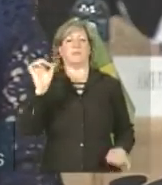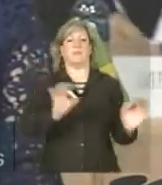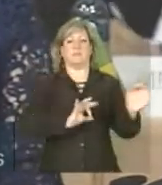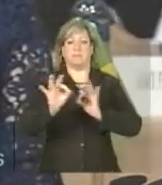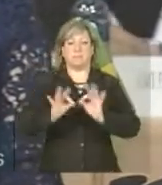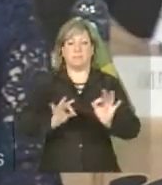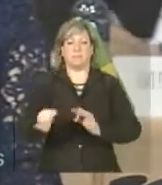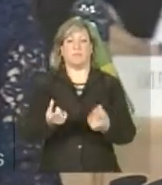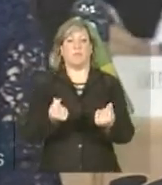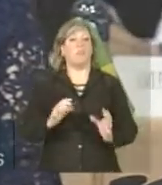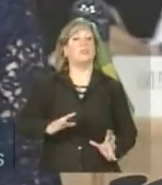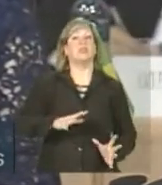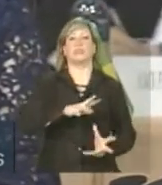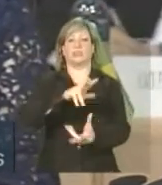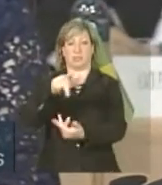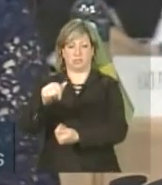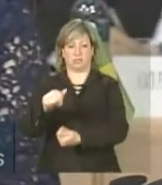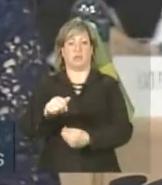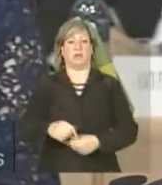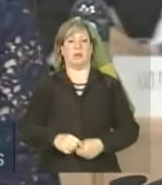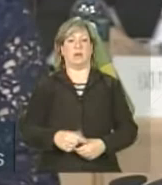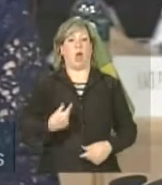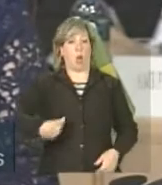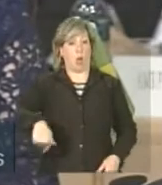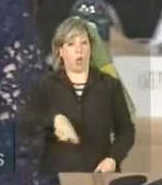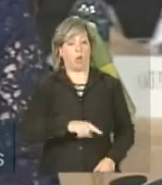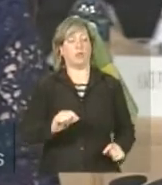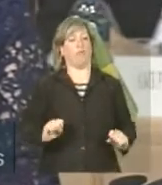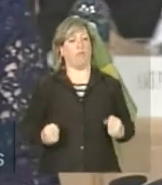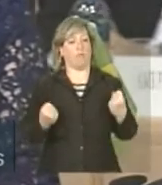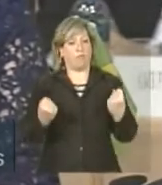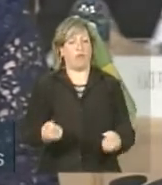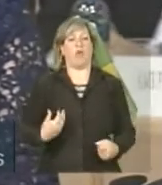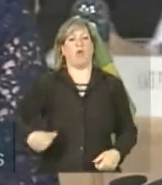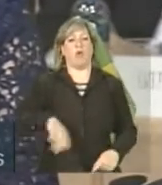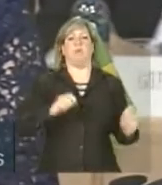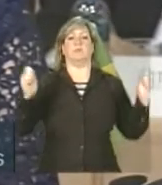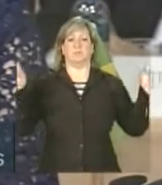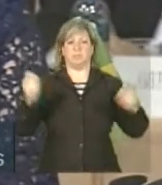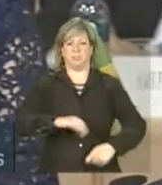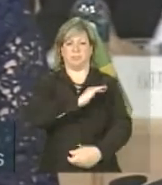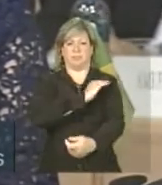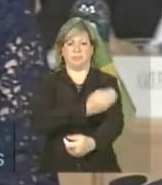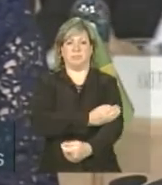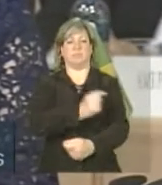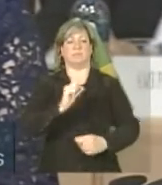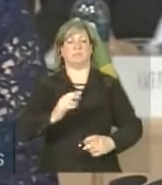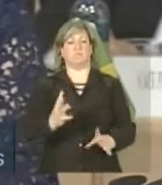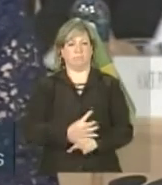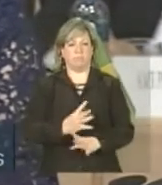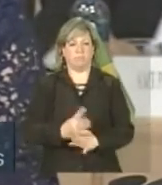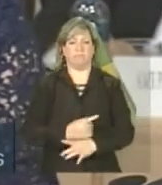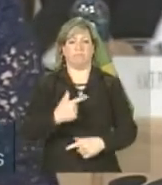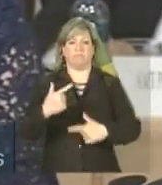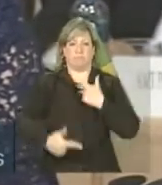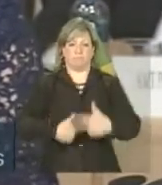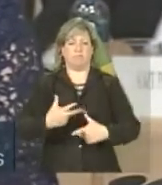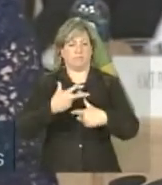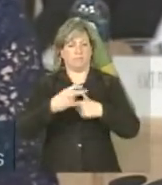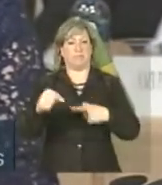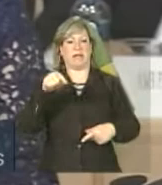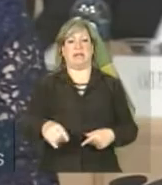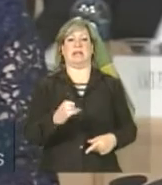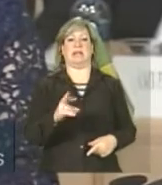financeira mundial. Nós reforçamos nossa capacidade de resistência à crise